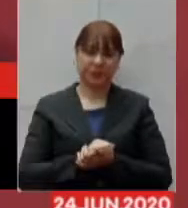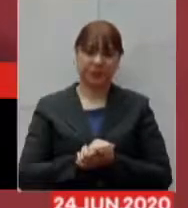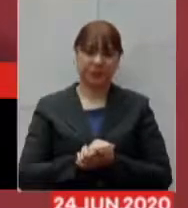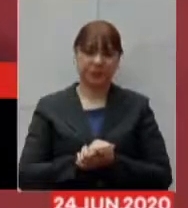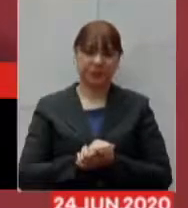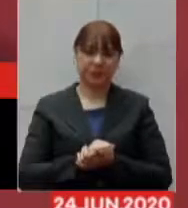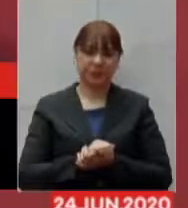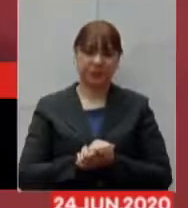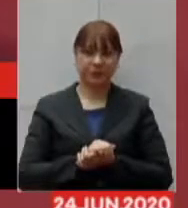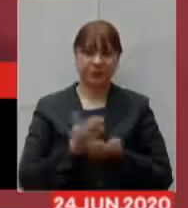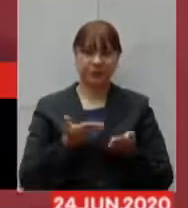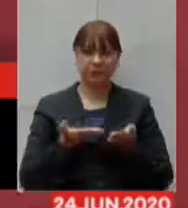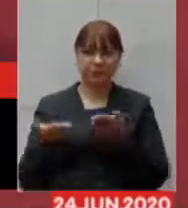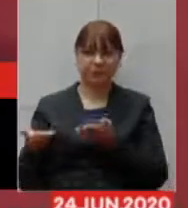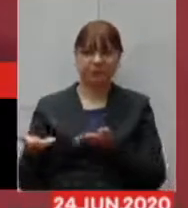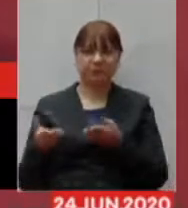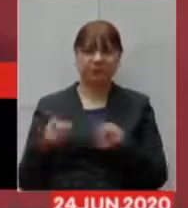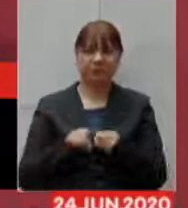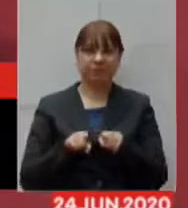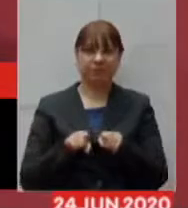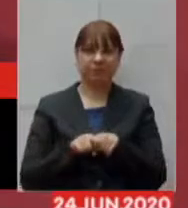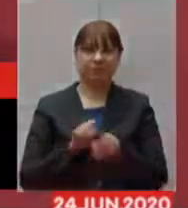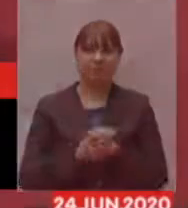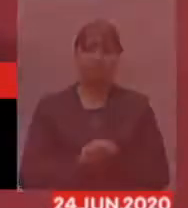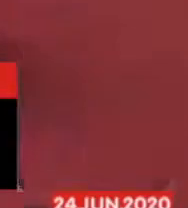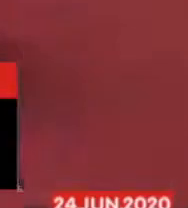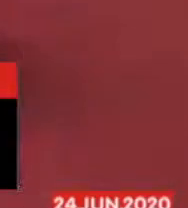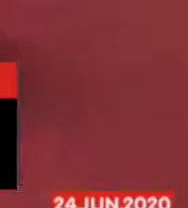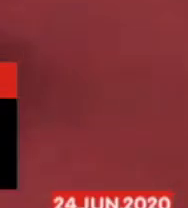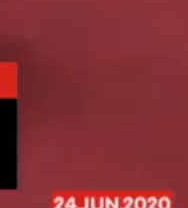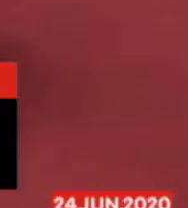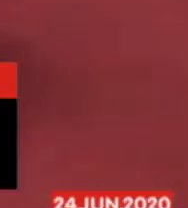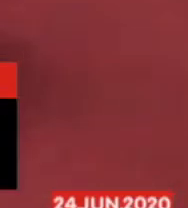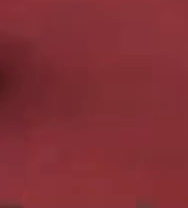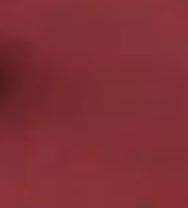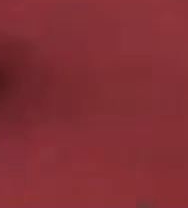com a palavra o secretário doutor Carlos Eduardo